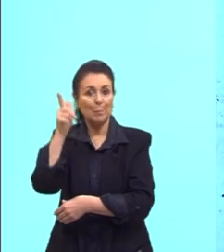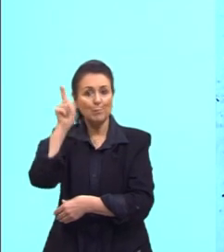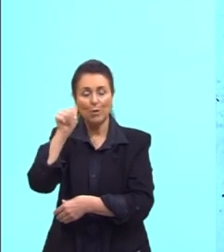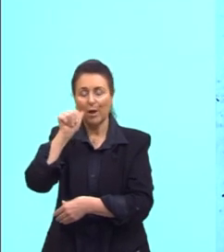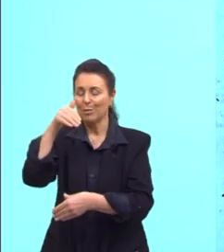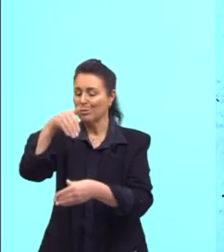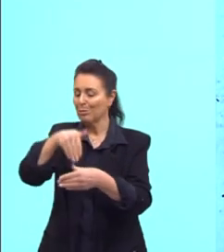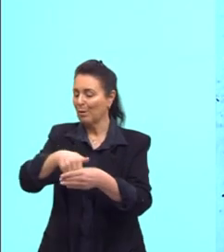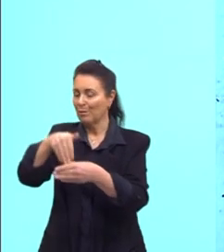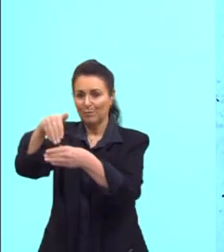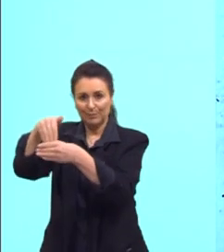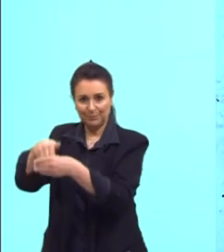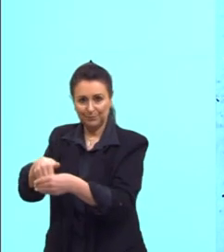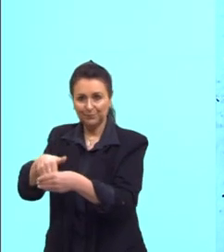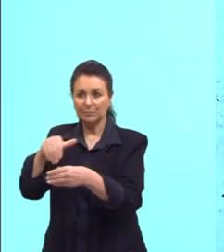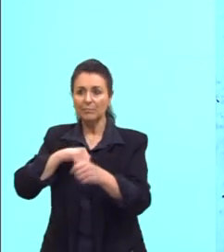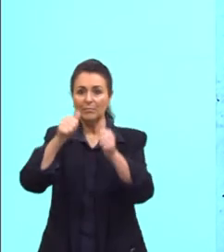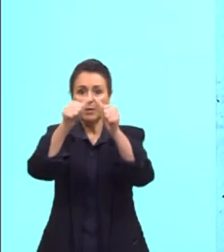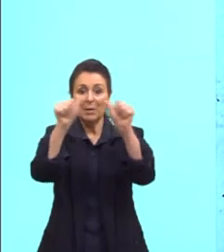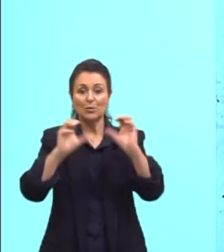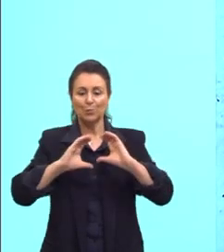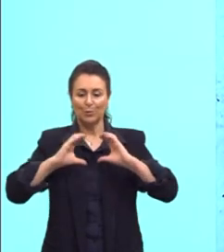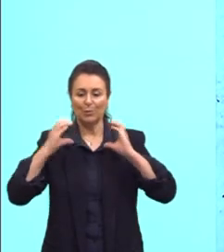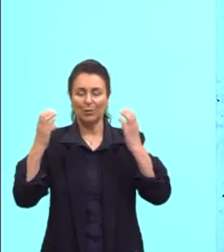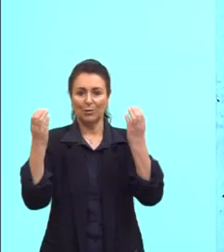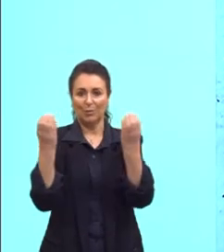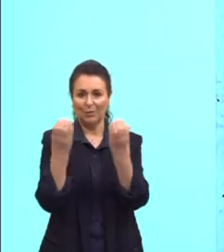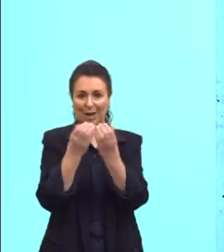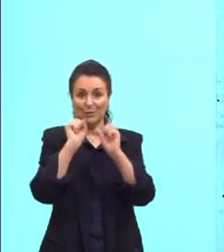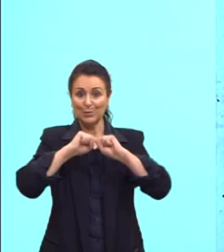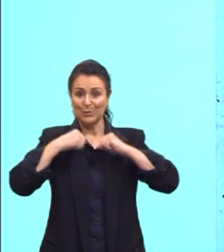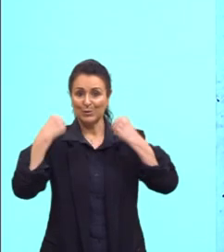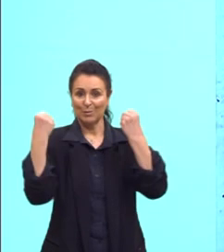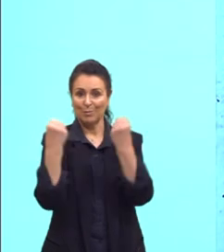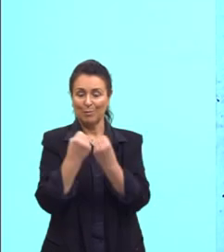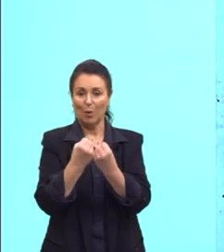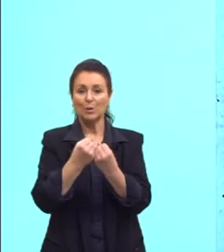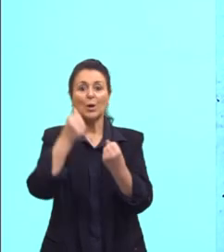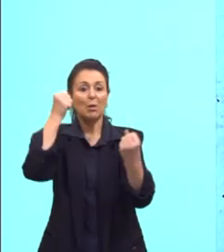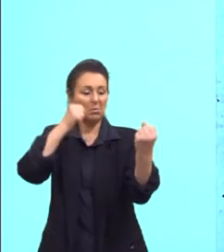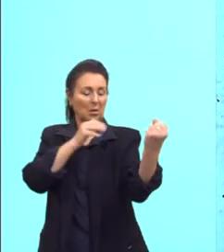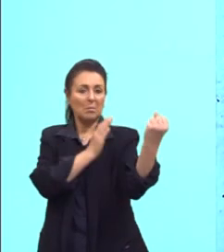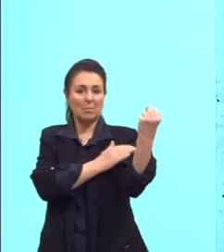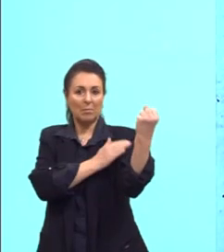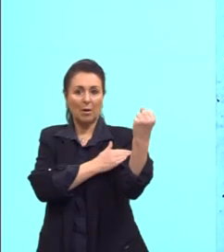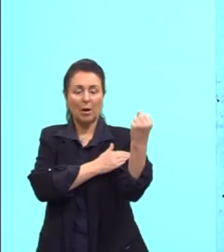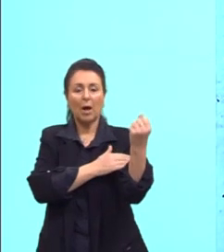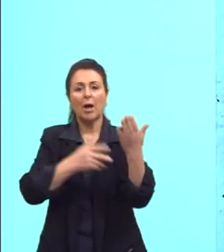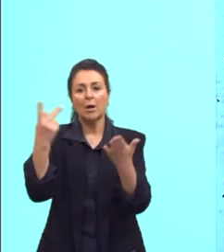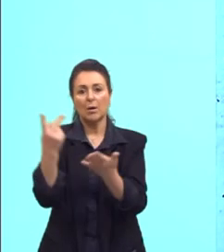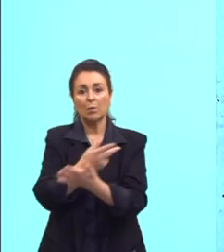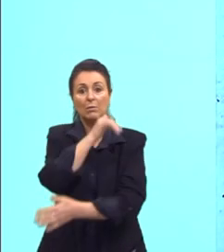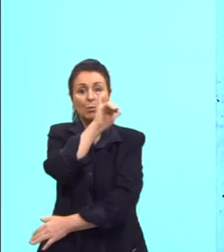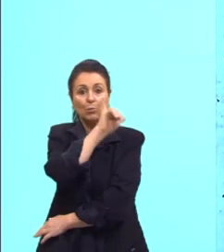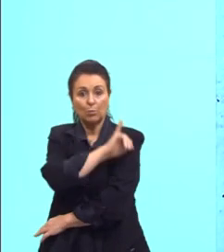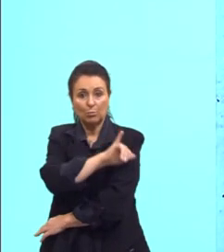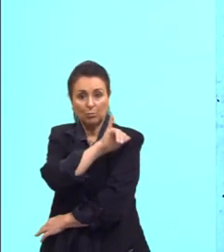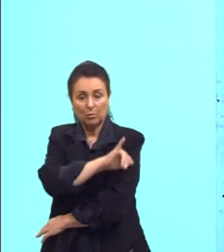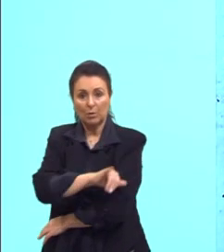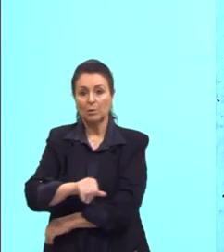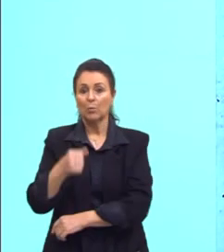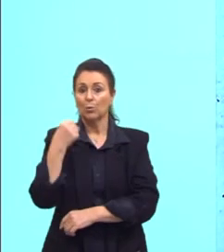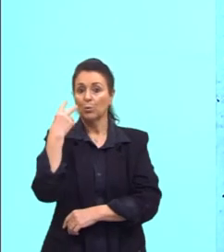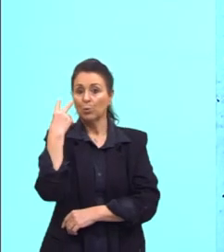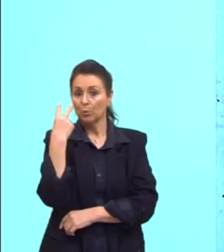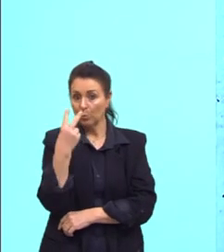uma imagem de um congresso, um simpósio feminista que aconteceu no Rio de Janeiro. A gente vai falar de duas